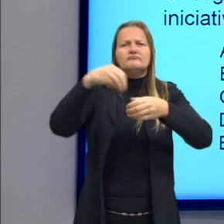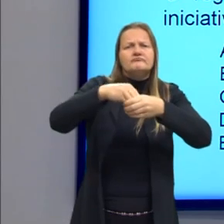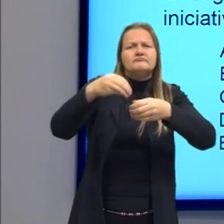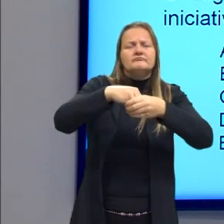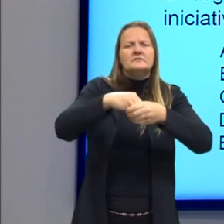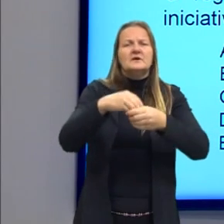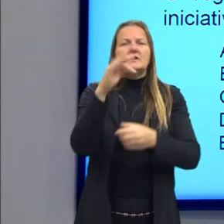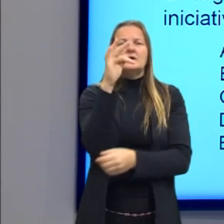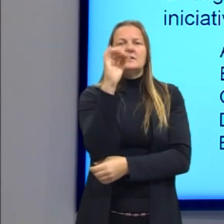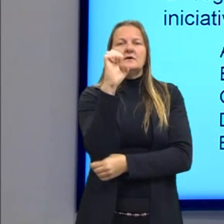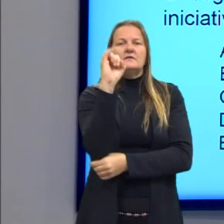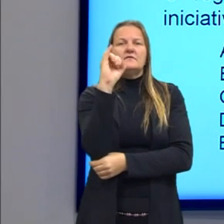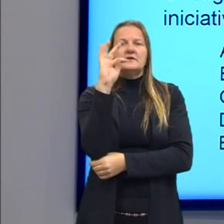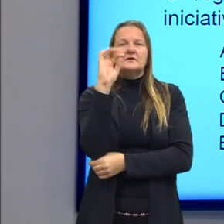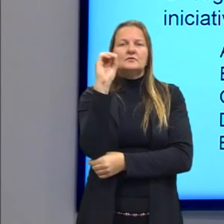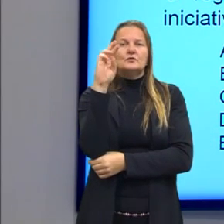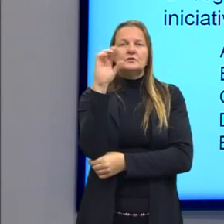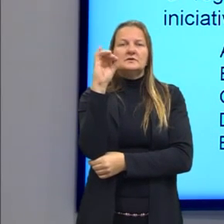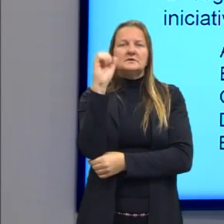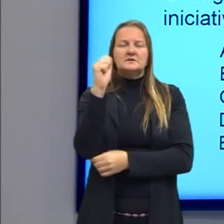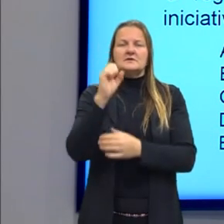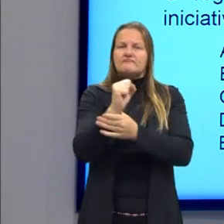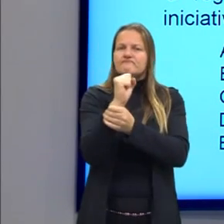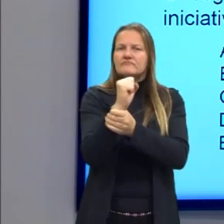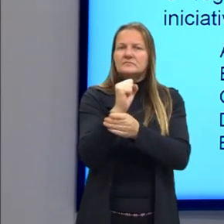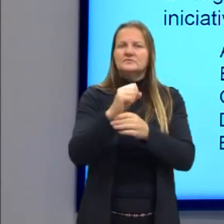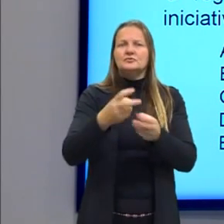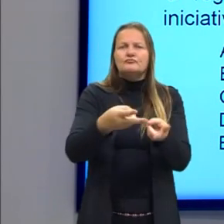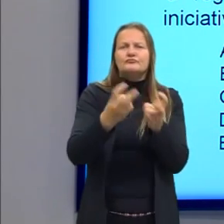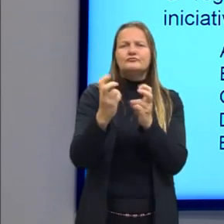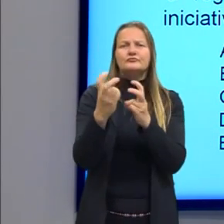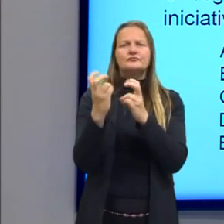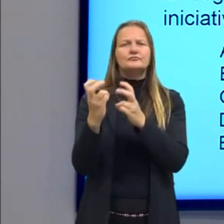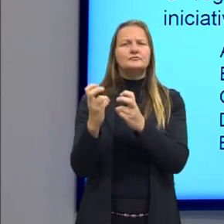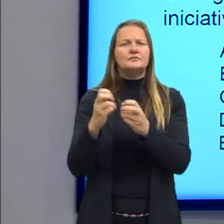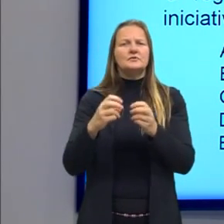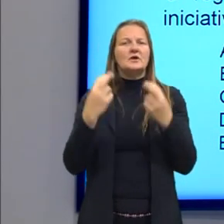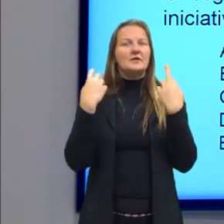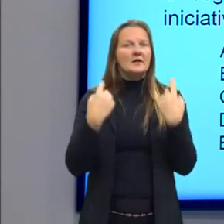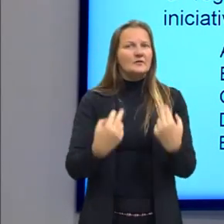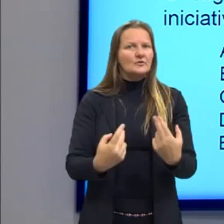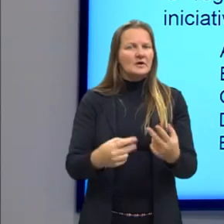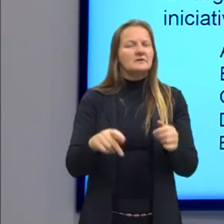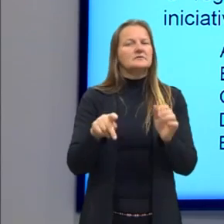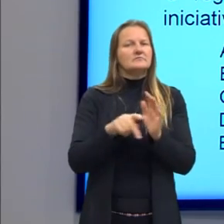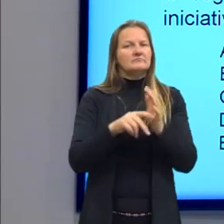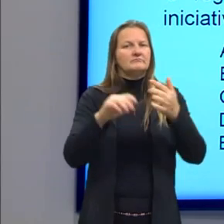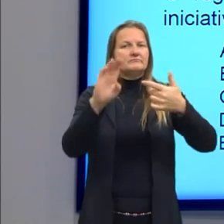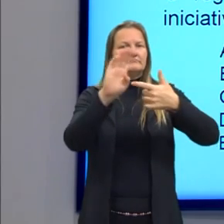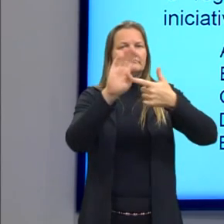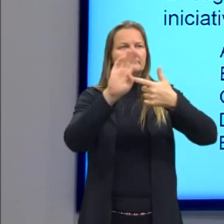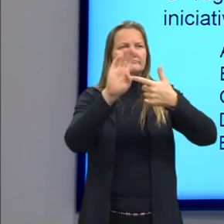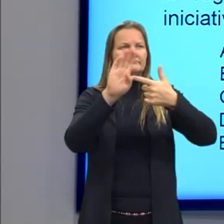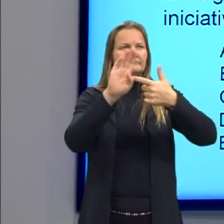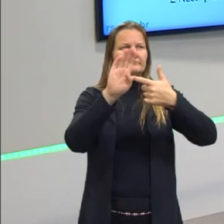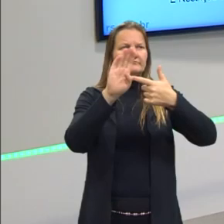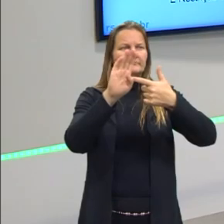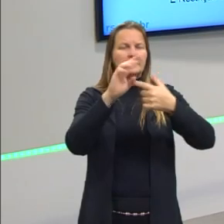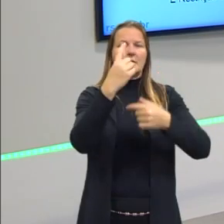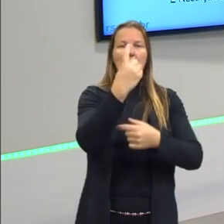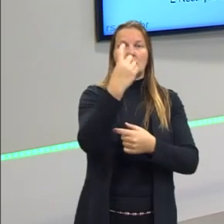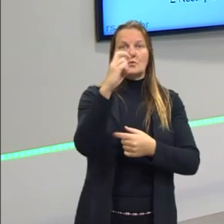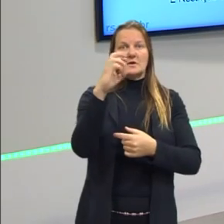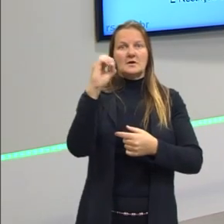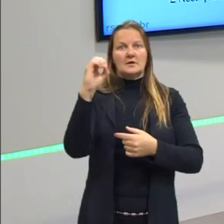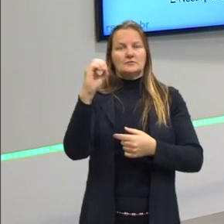de feitorias litorâneas para garantir a extração de recursos naturais. Então, de 1500